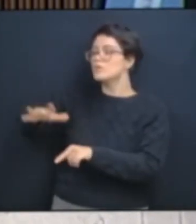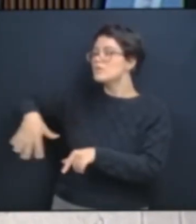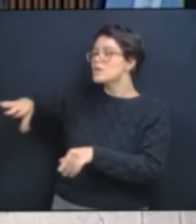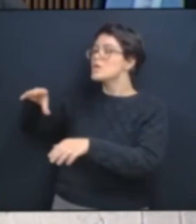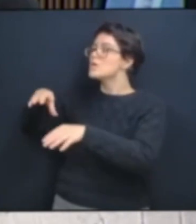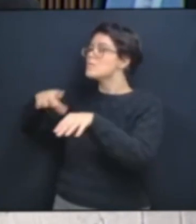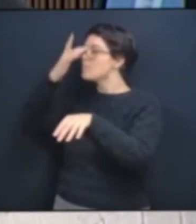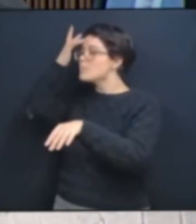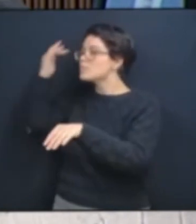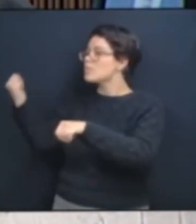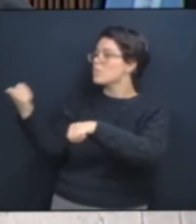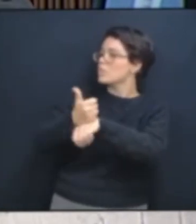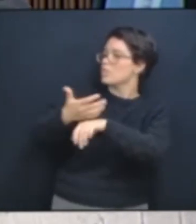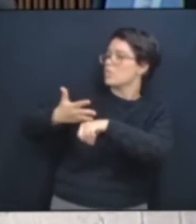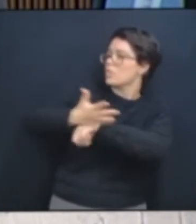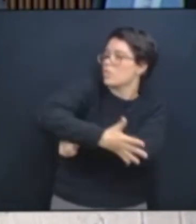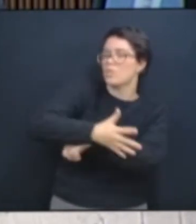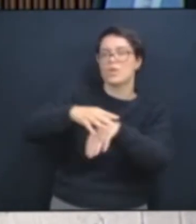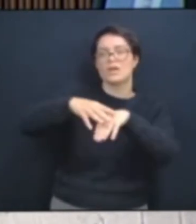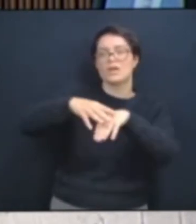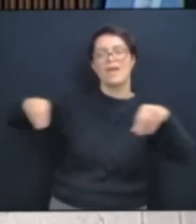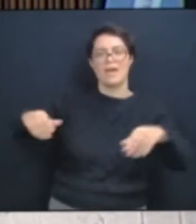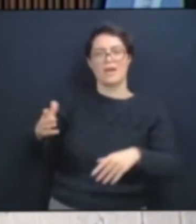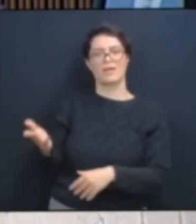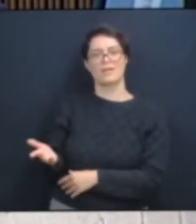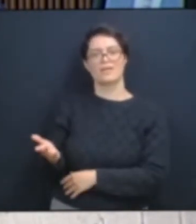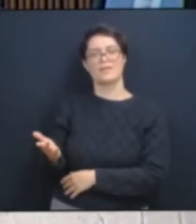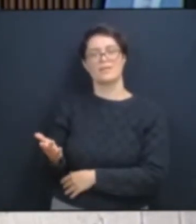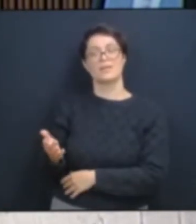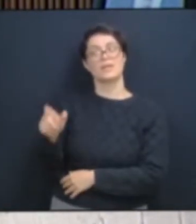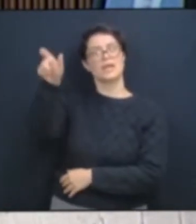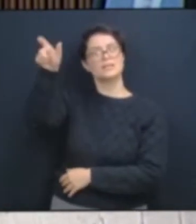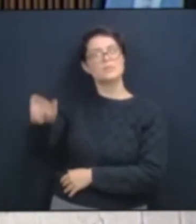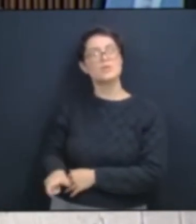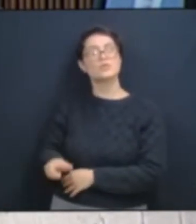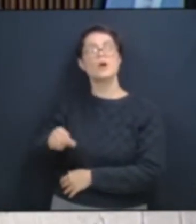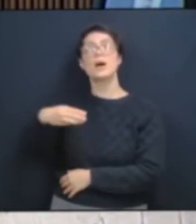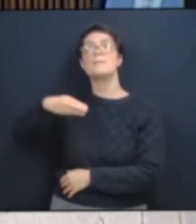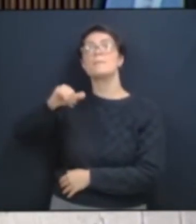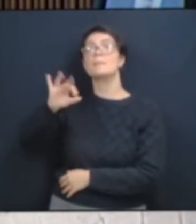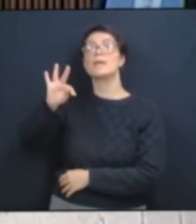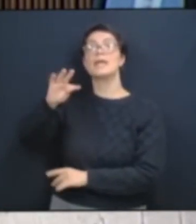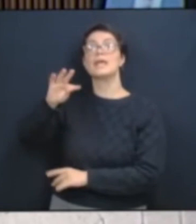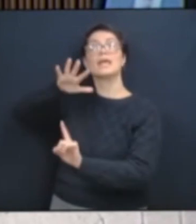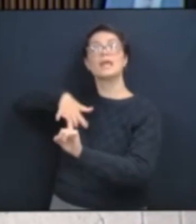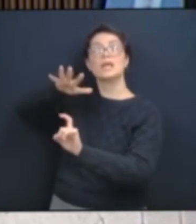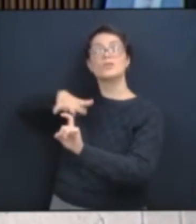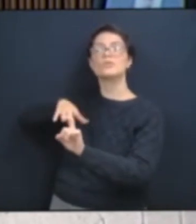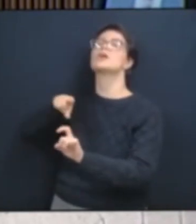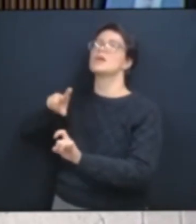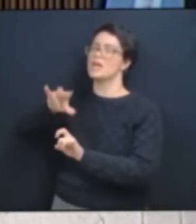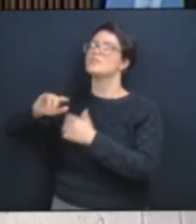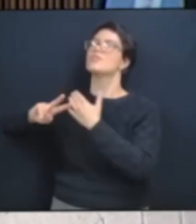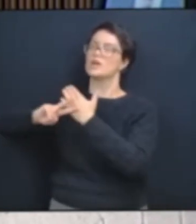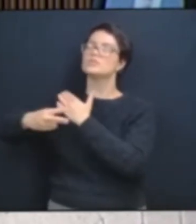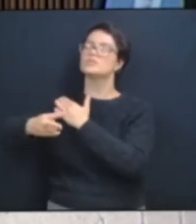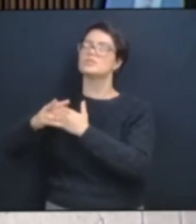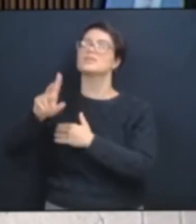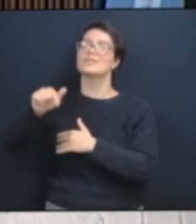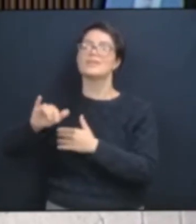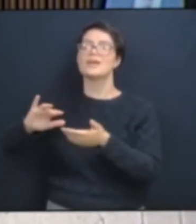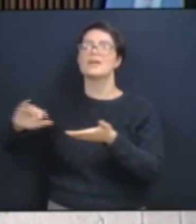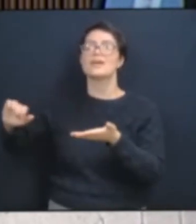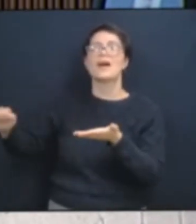lá. Esse cara vai pagar. O mito vai pagar pelo preço e ser apagado do